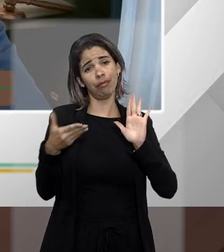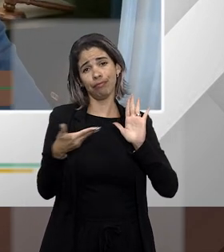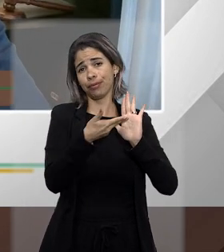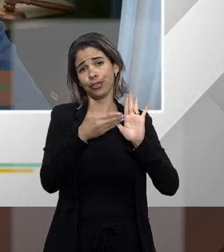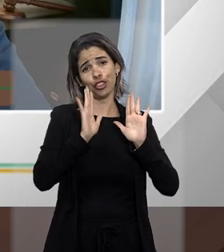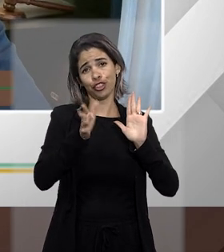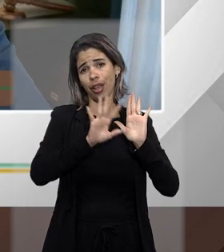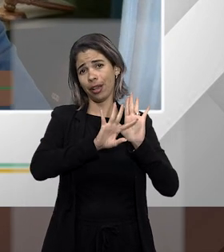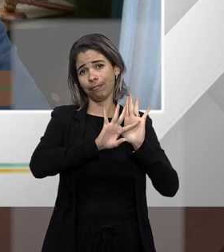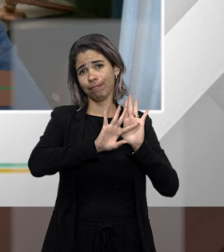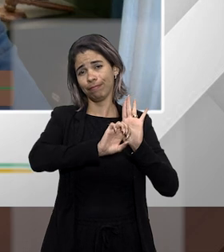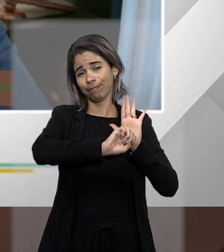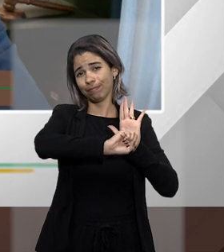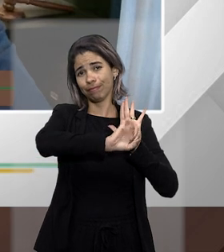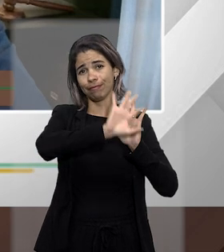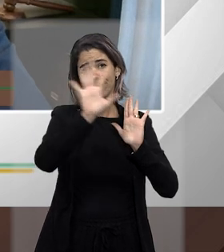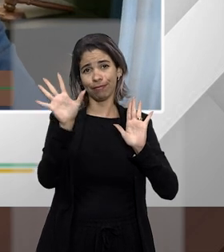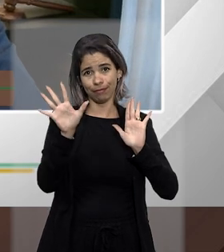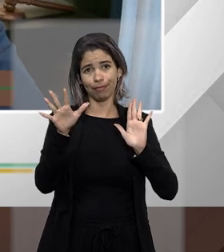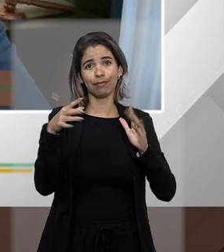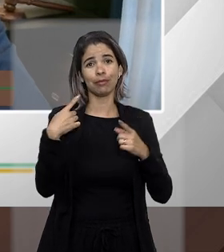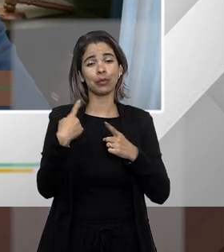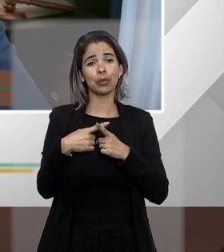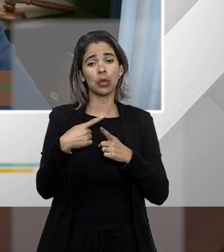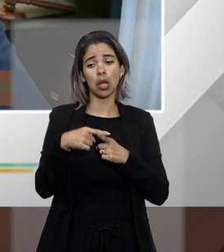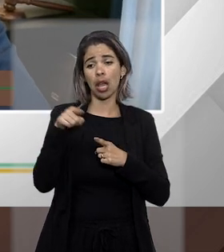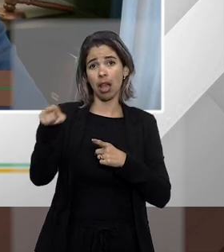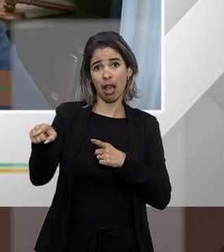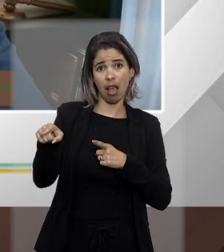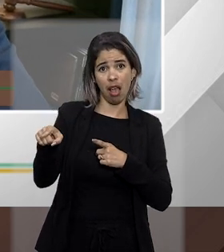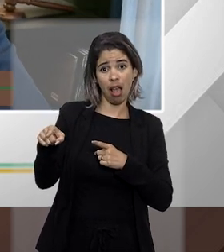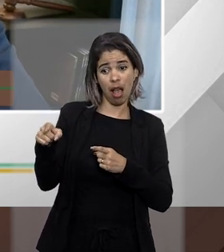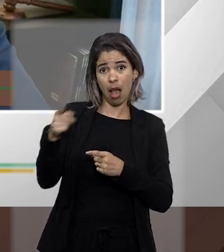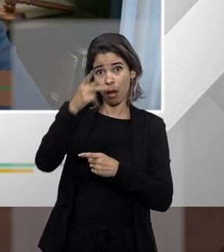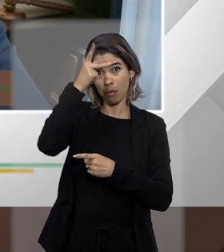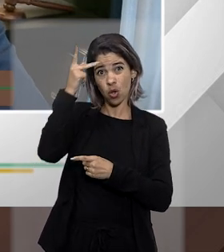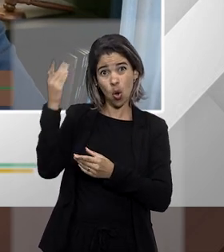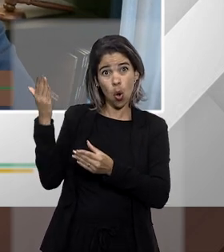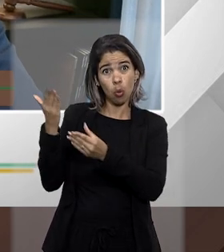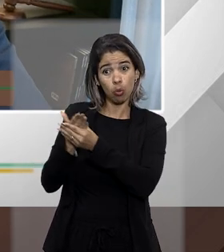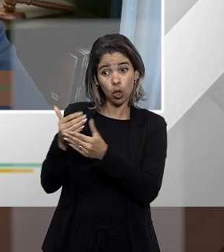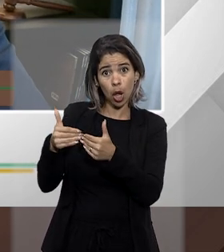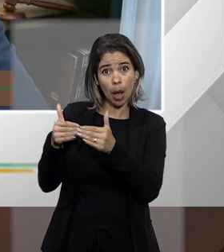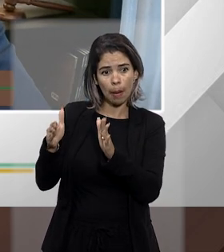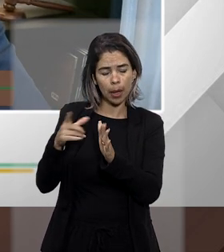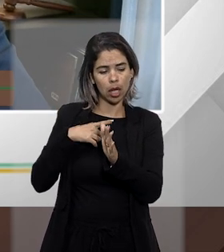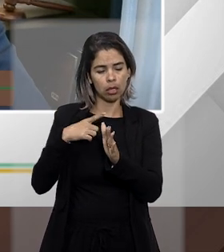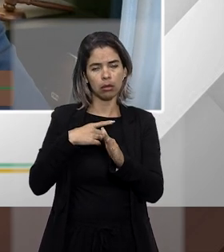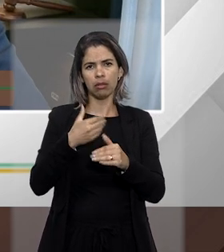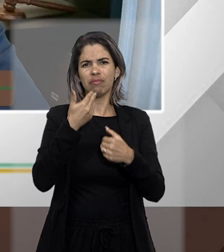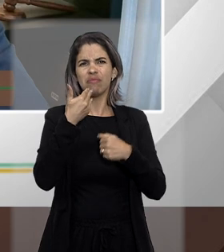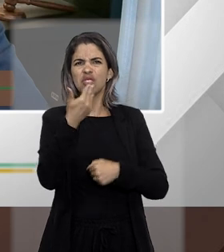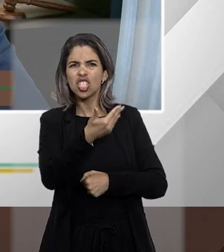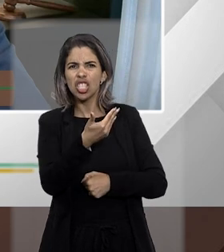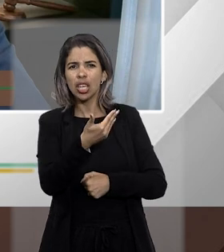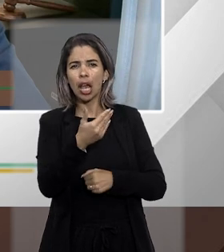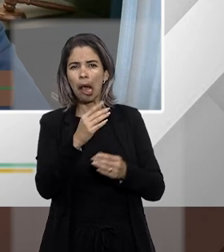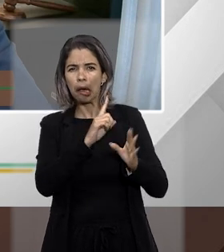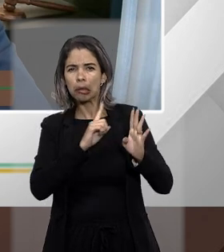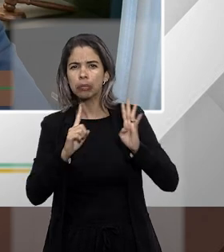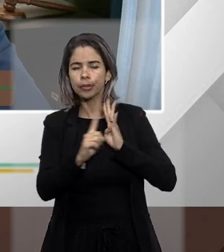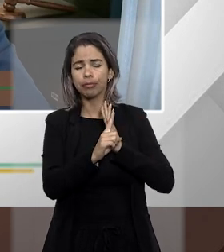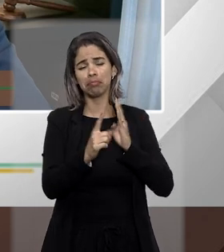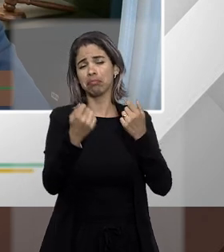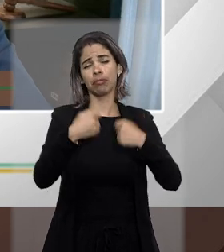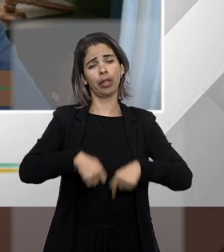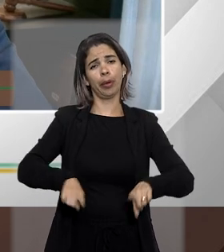não precisa nem fazer um pedido o juiz na gestão dele da vara por exemplo eu como juiz eu tenho muitos mandados de segurança